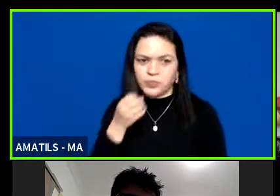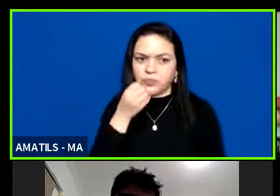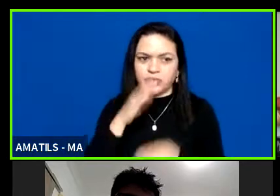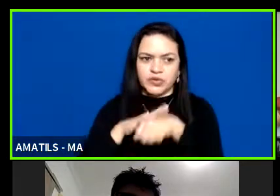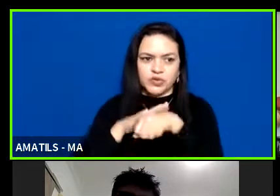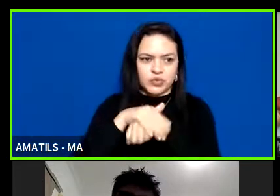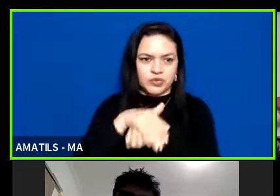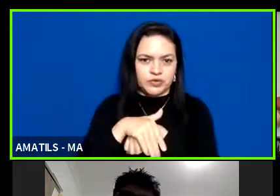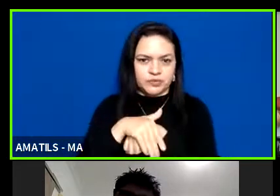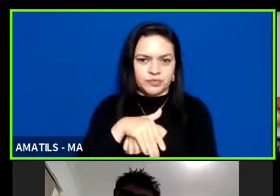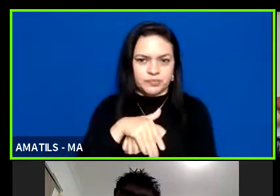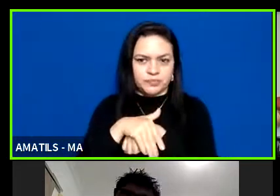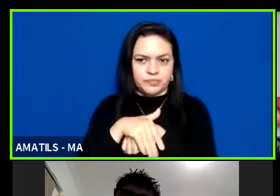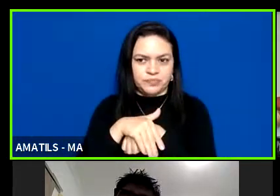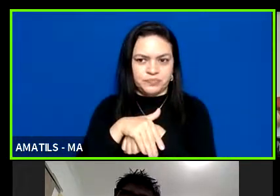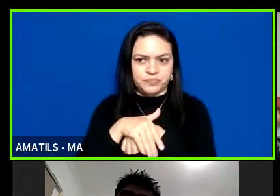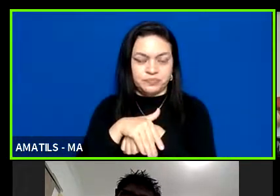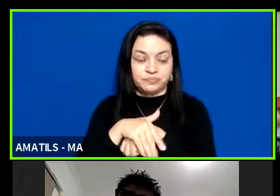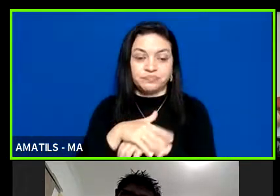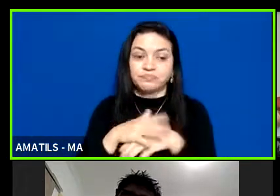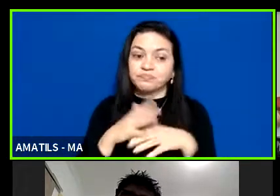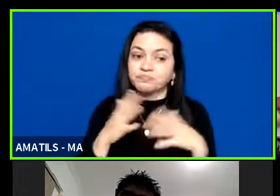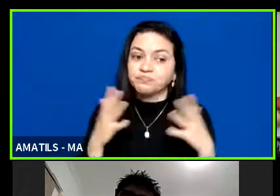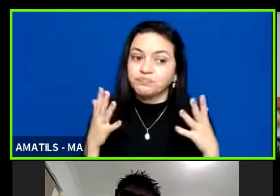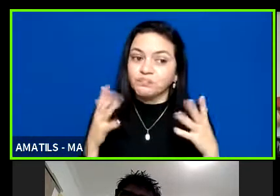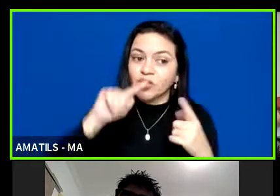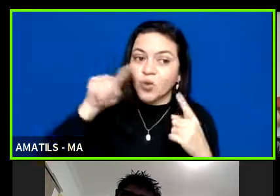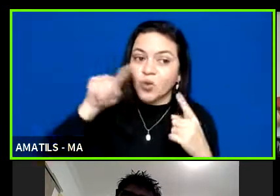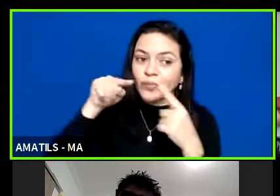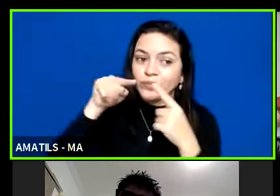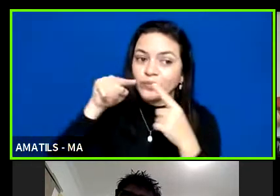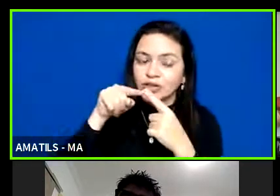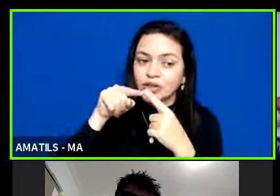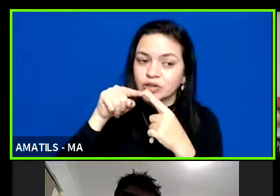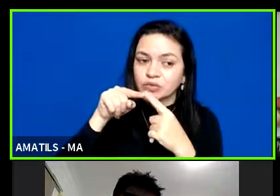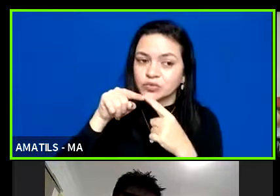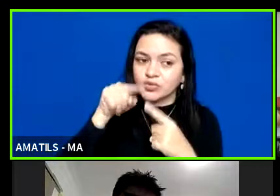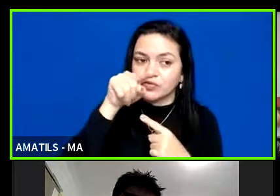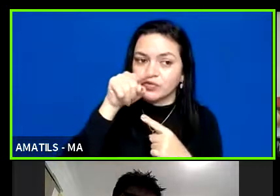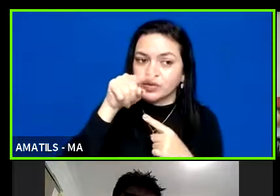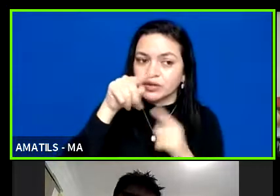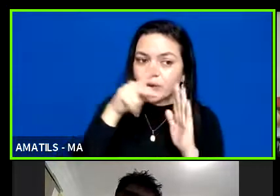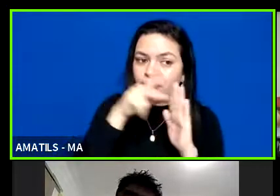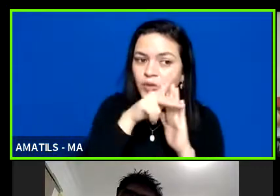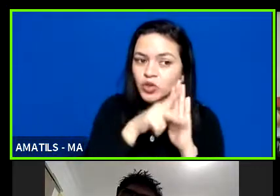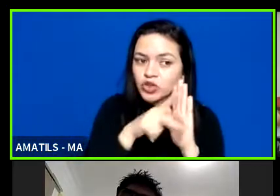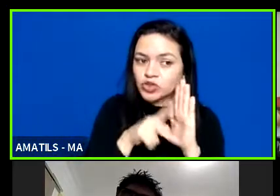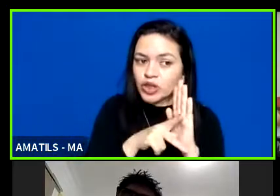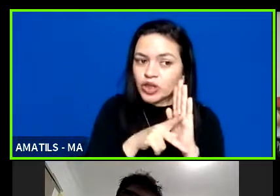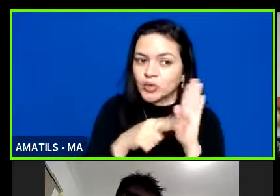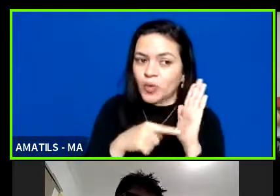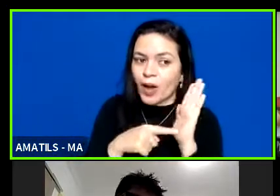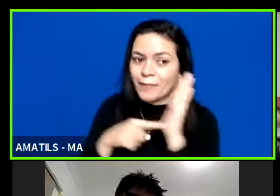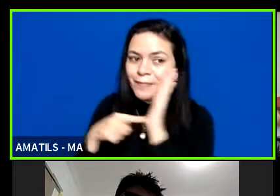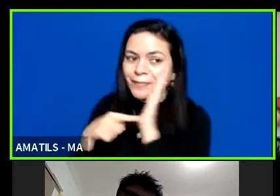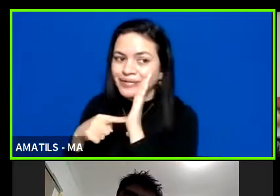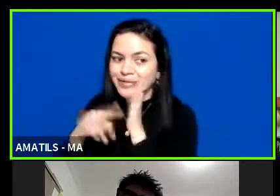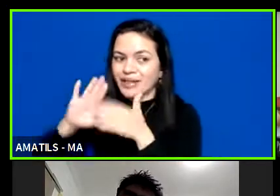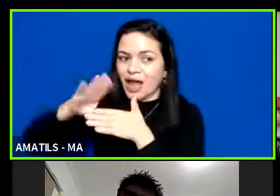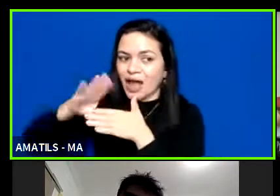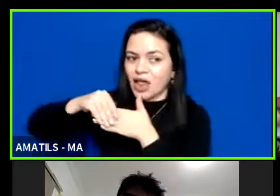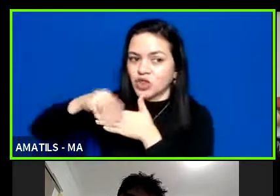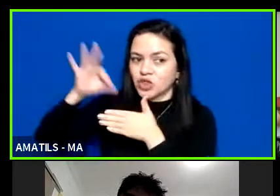bom vamos lá o objeto do projeto que você deveria apresentar seria treinamento da